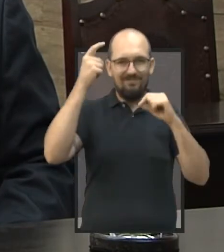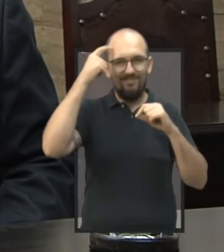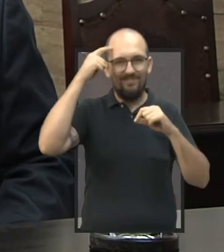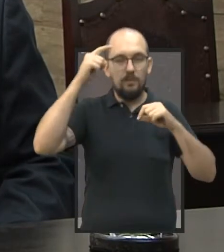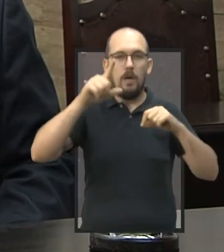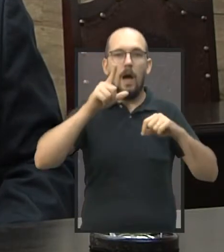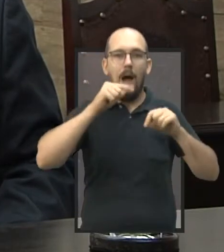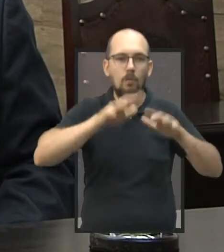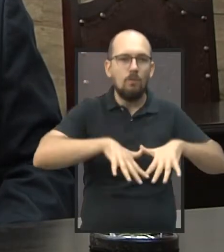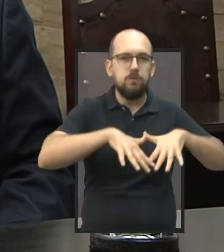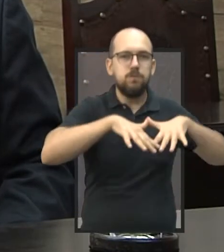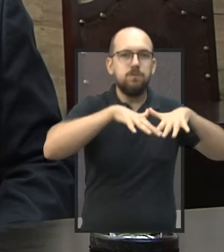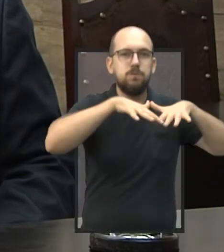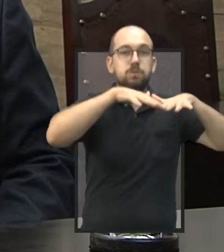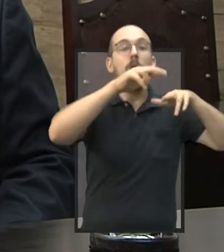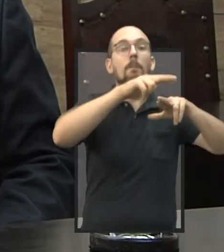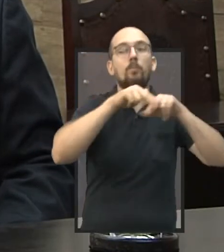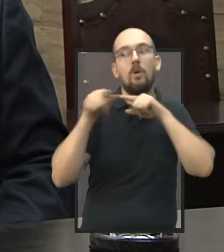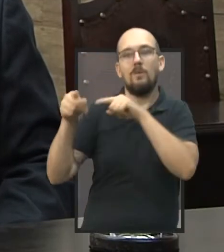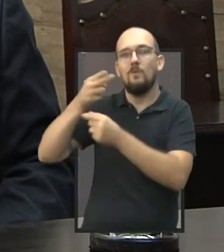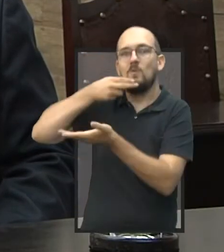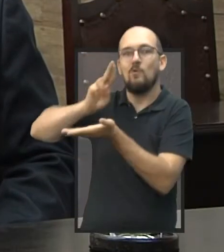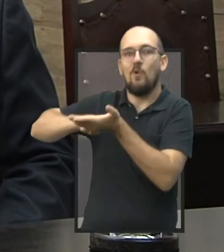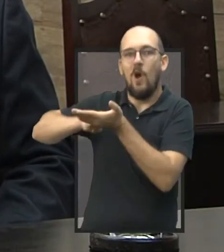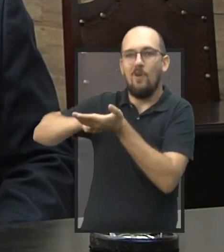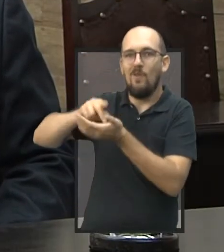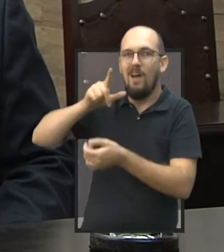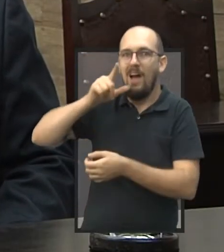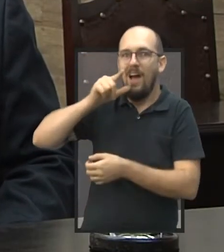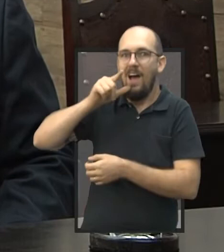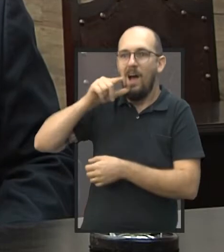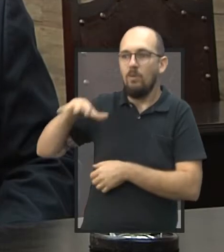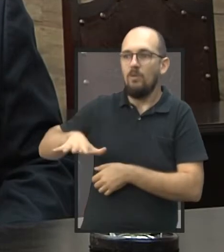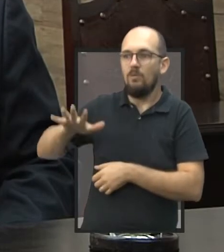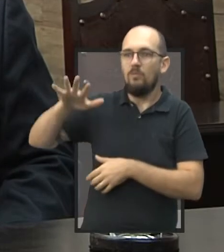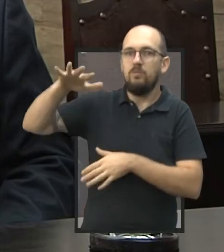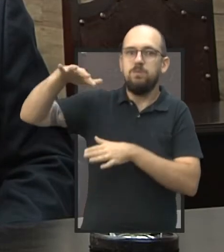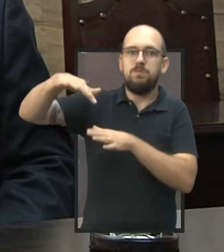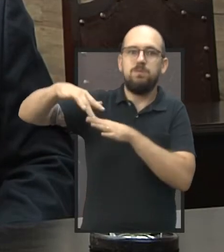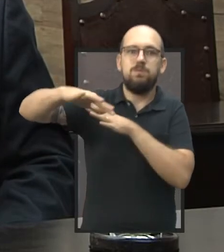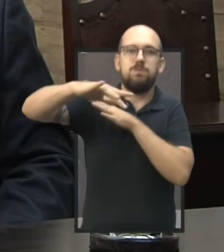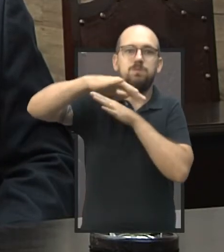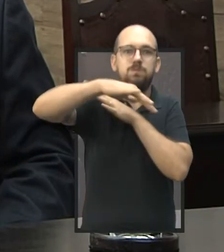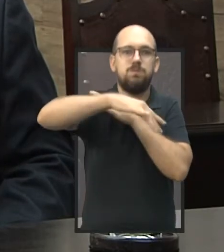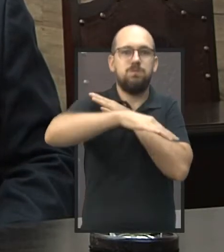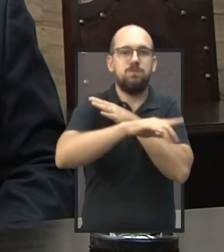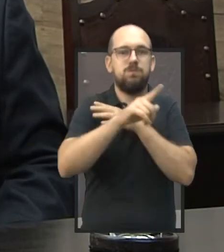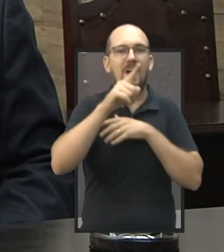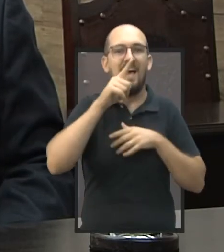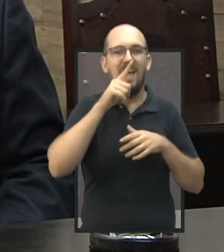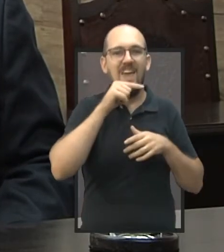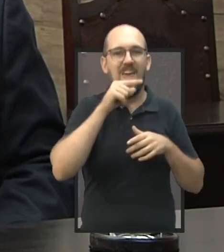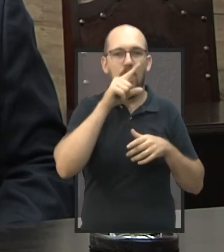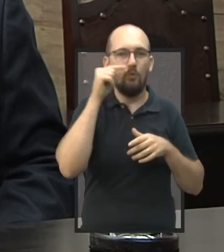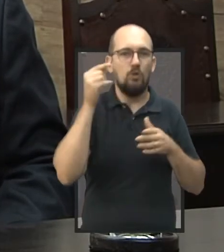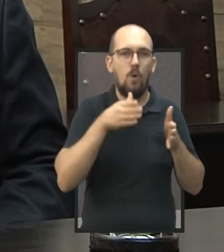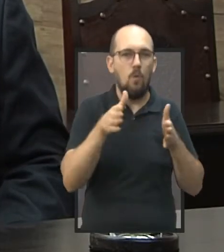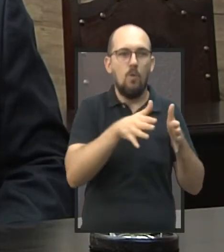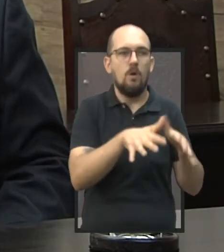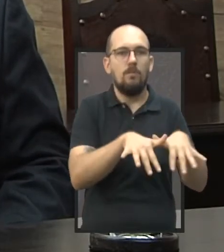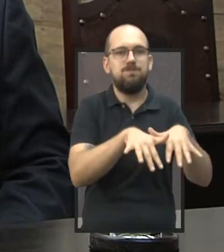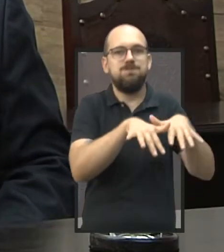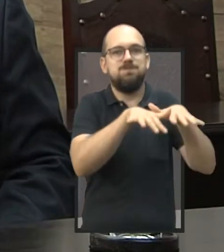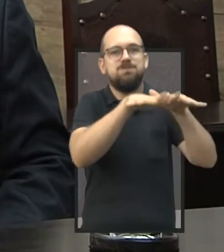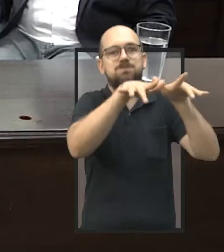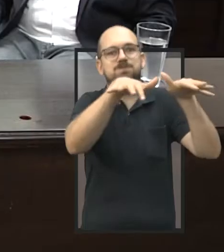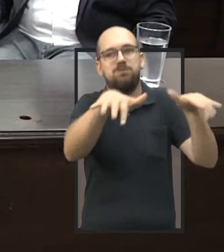conta do volume de água que chega até lá. Ela sai daquele talude e acaba invadindo o rio e causa o transbordamento do rio